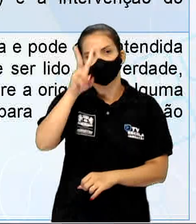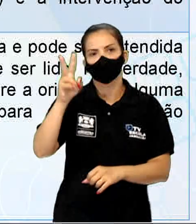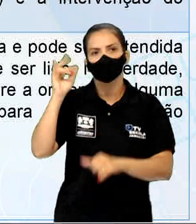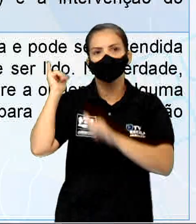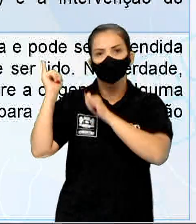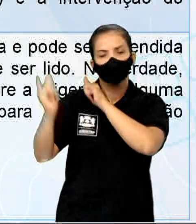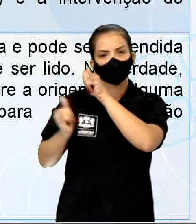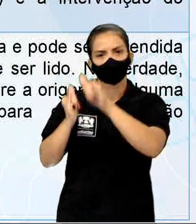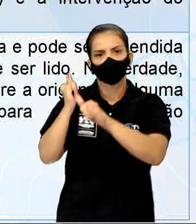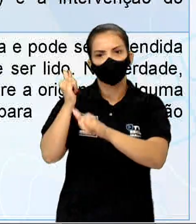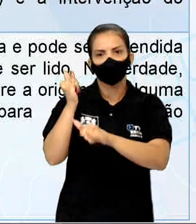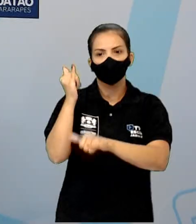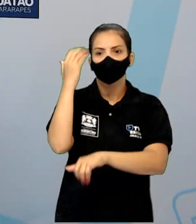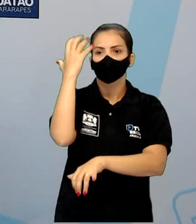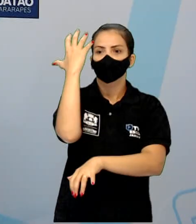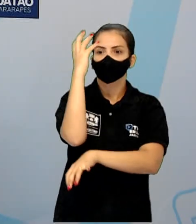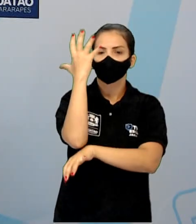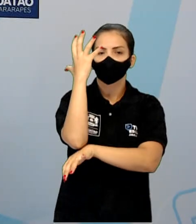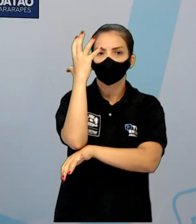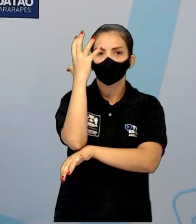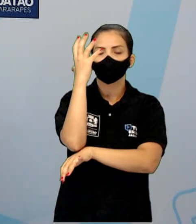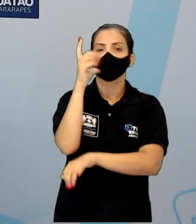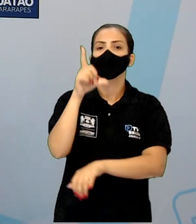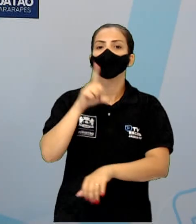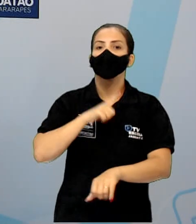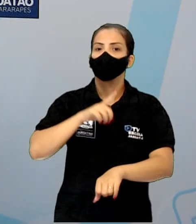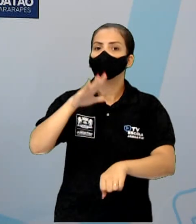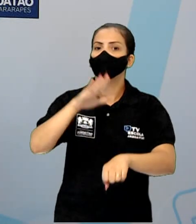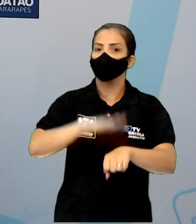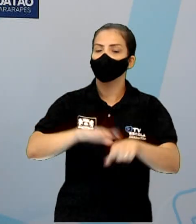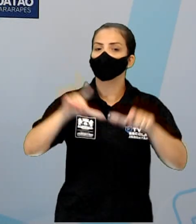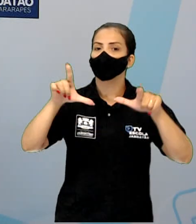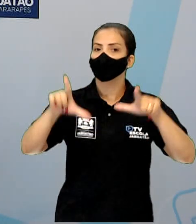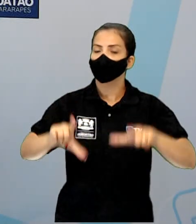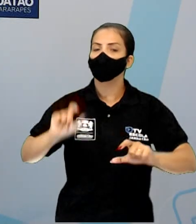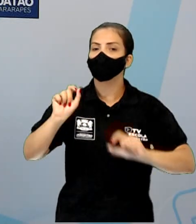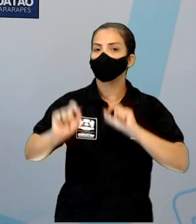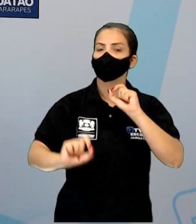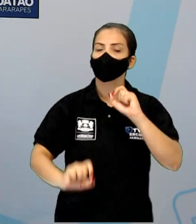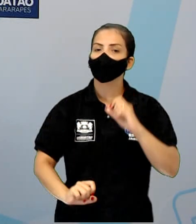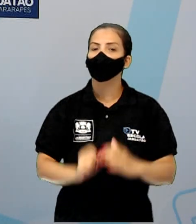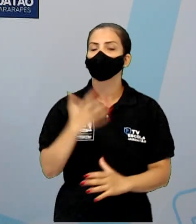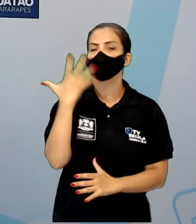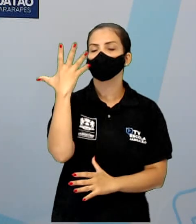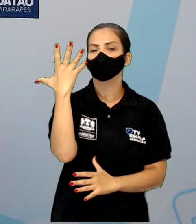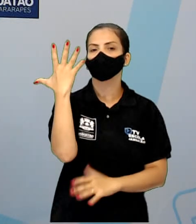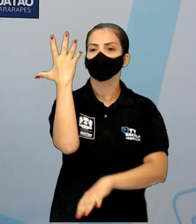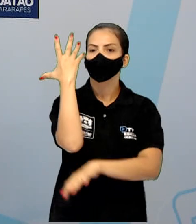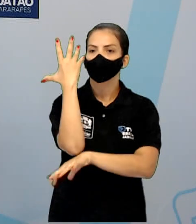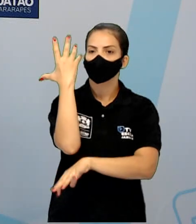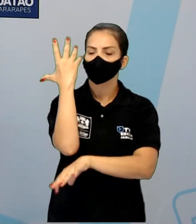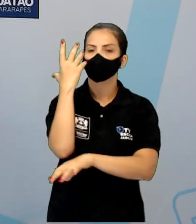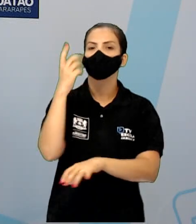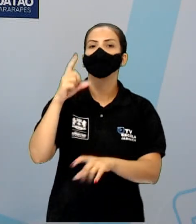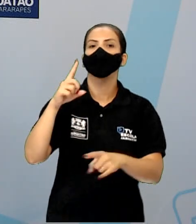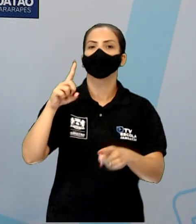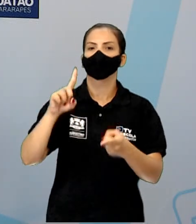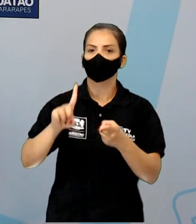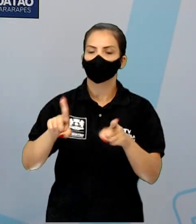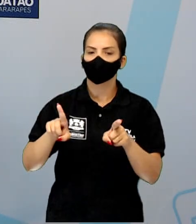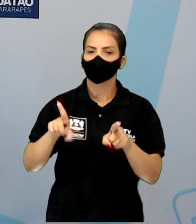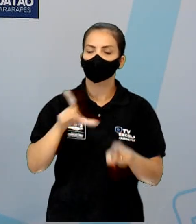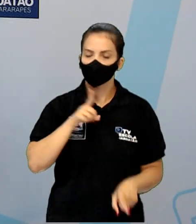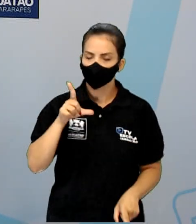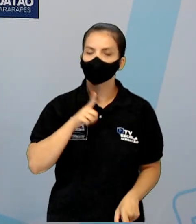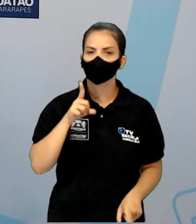um espaço, ela tem um tempo e ela tem um fato, né? Que é o Baobá que realmente existe. Então, veja, já tem uma